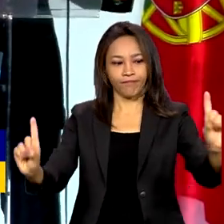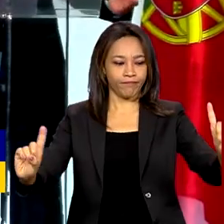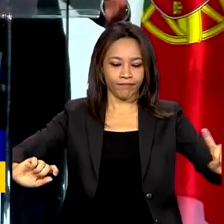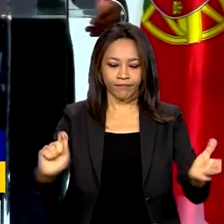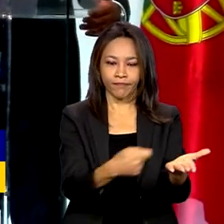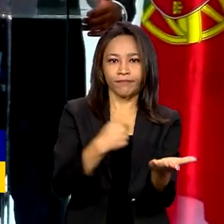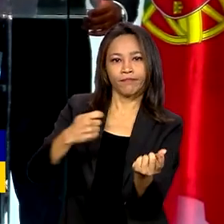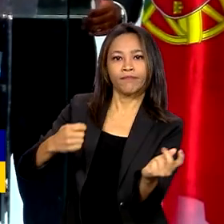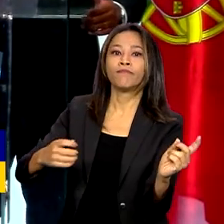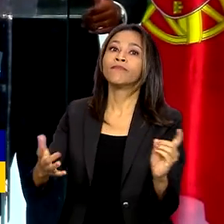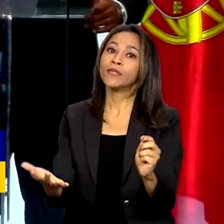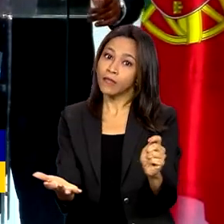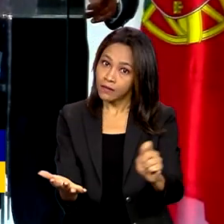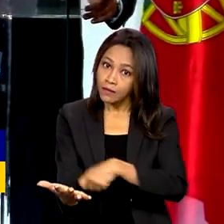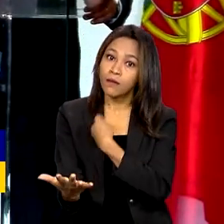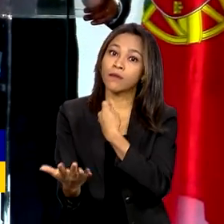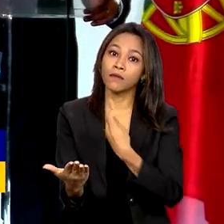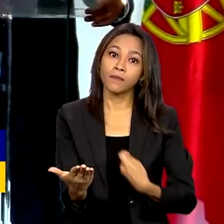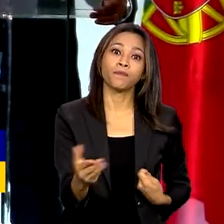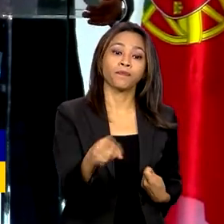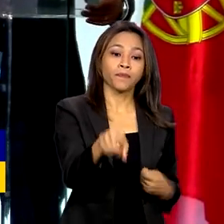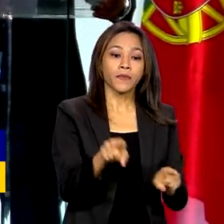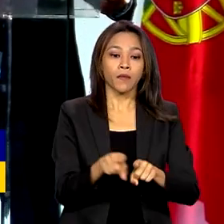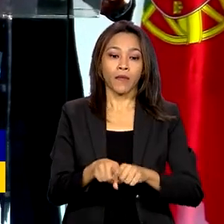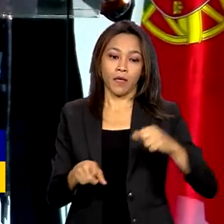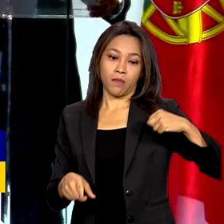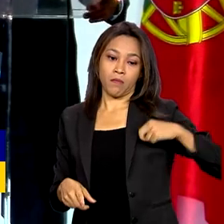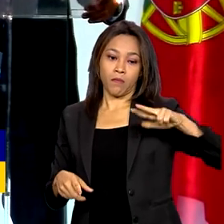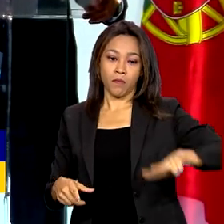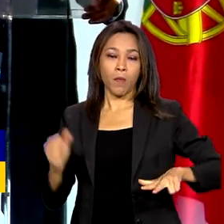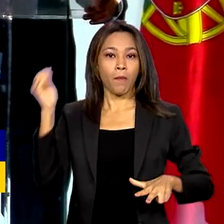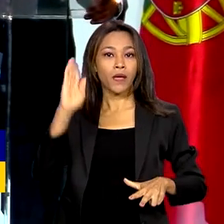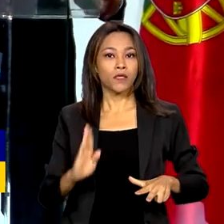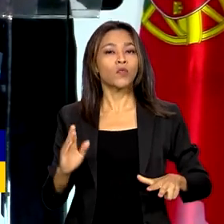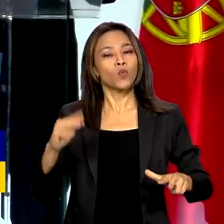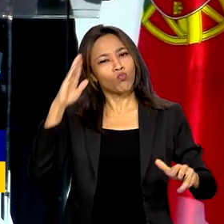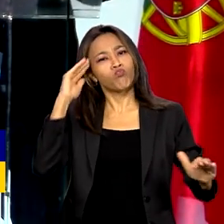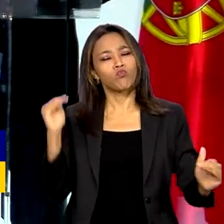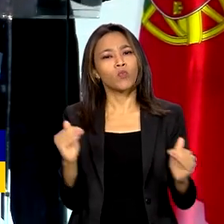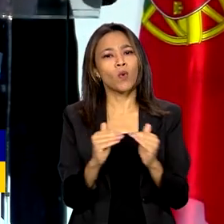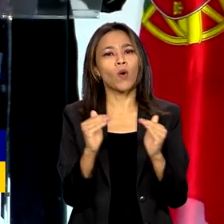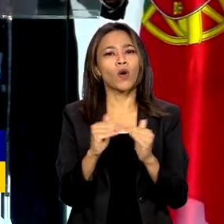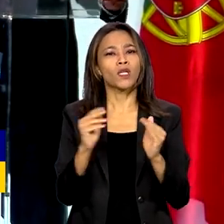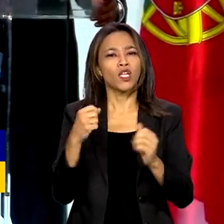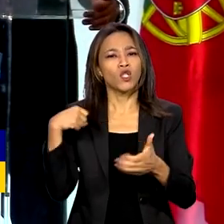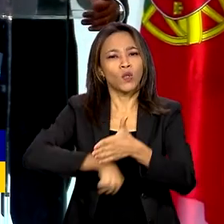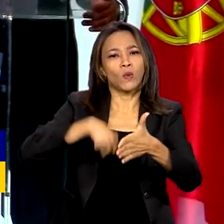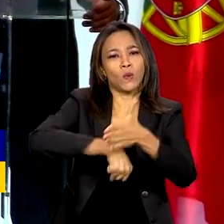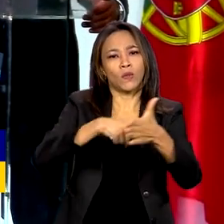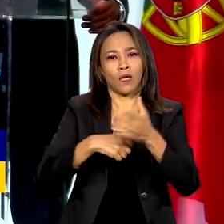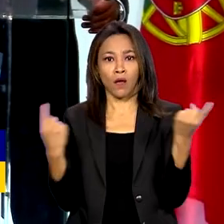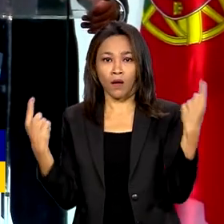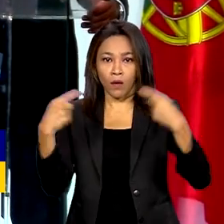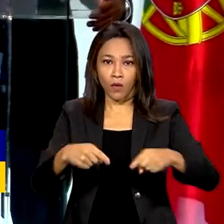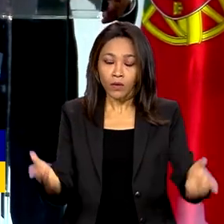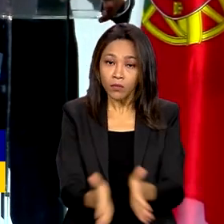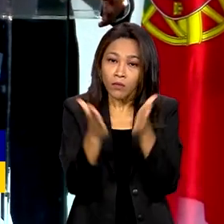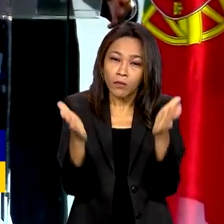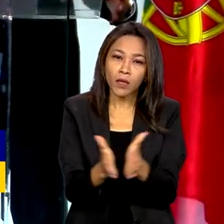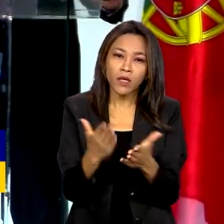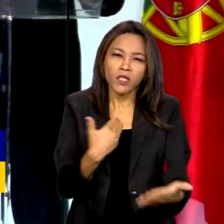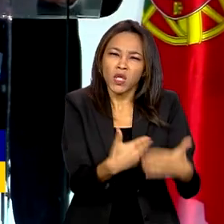Portugal e Brasil também assumiram o compromisso de lutar contra a pobreza e combater todas as formas de